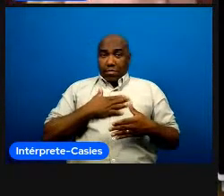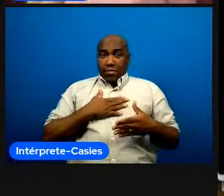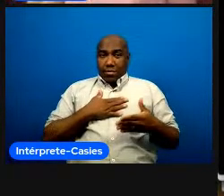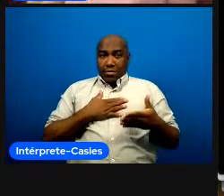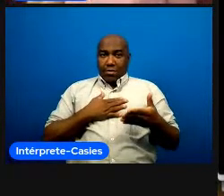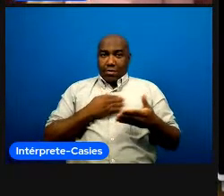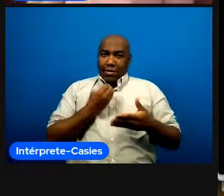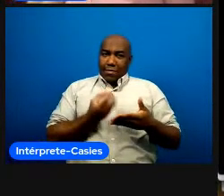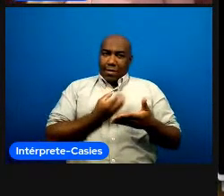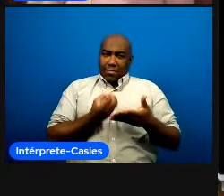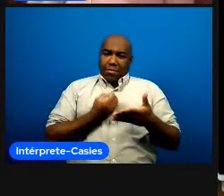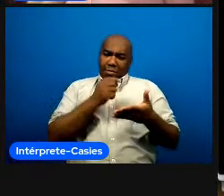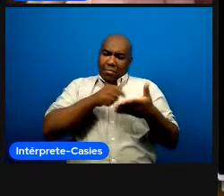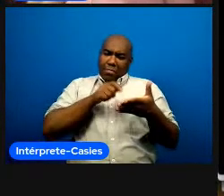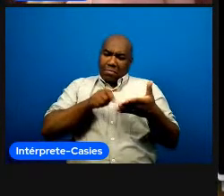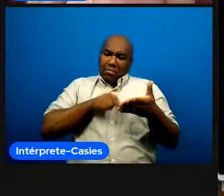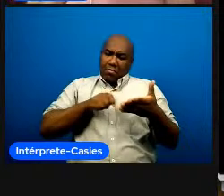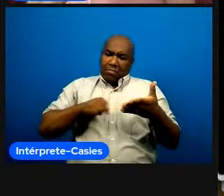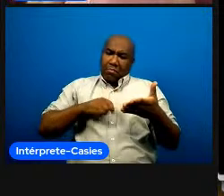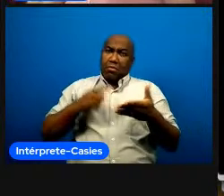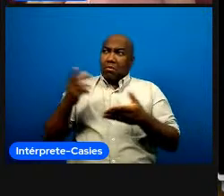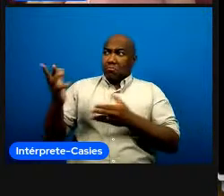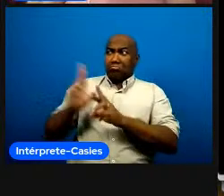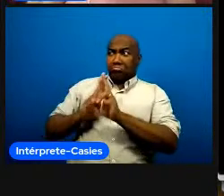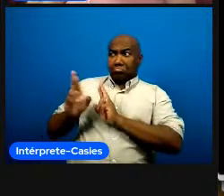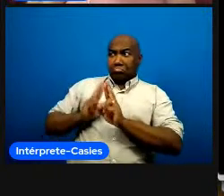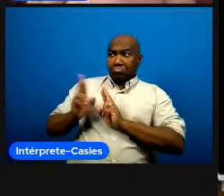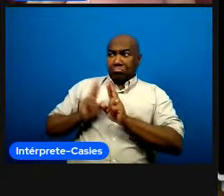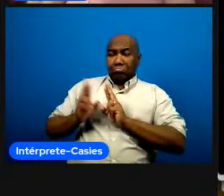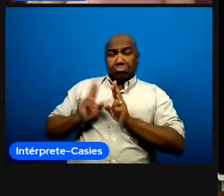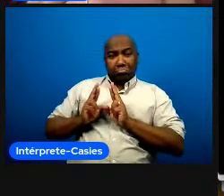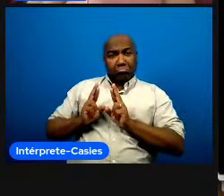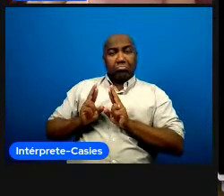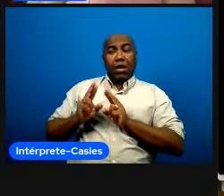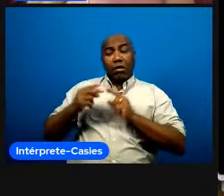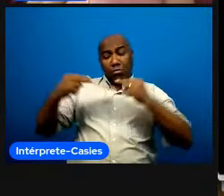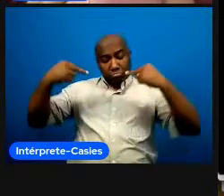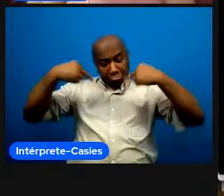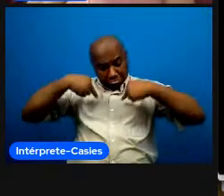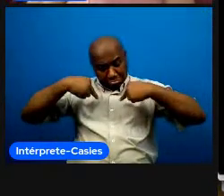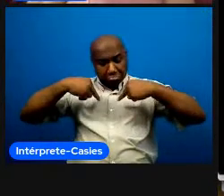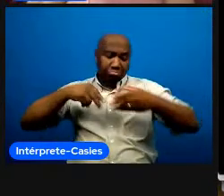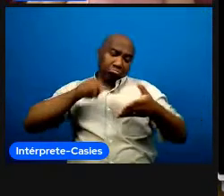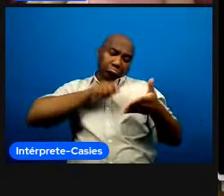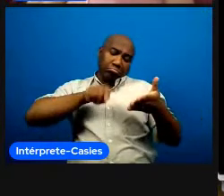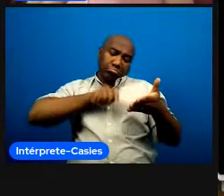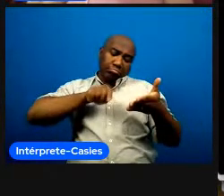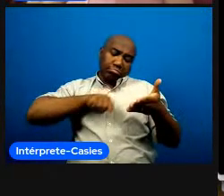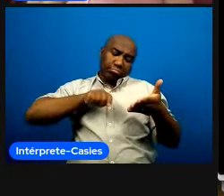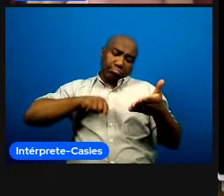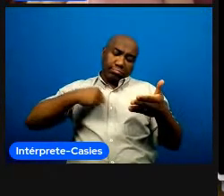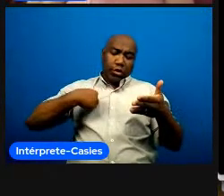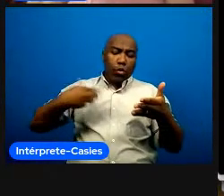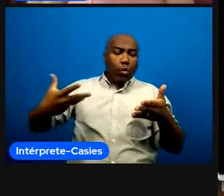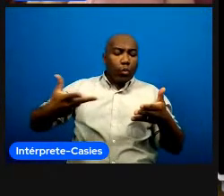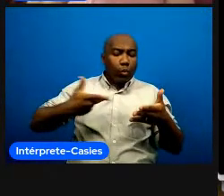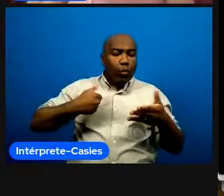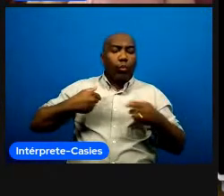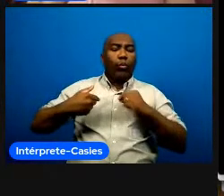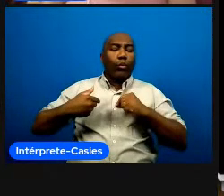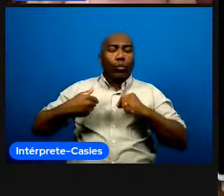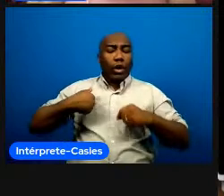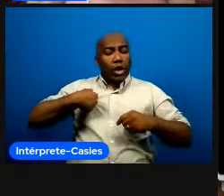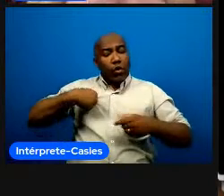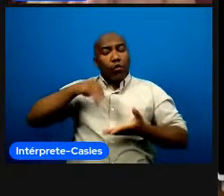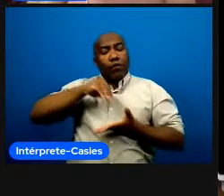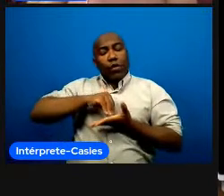recebi muito feedback sobre isso né você precisa olhar pra você pras suas competências pras suas necessidades pras suas falhas